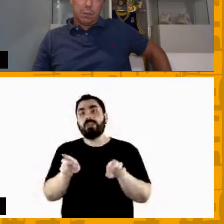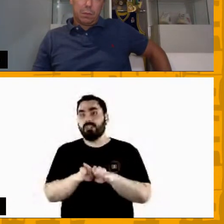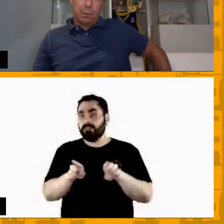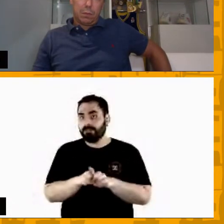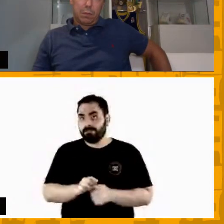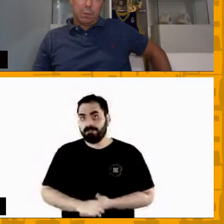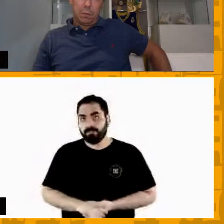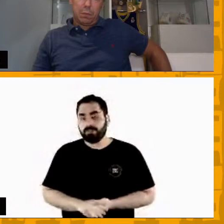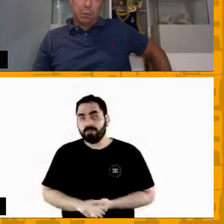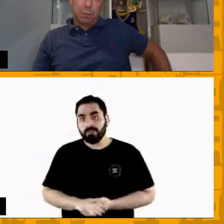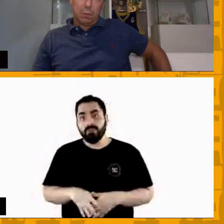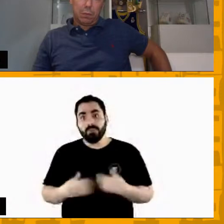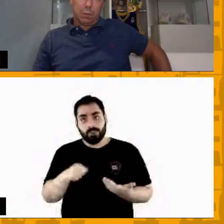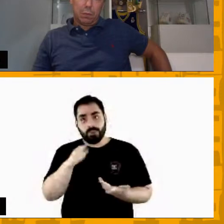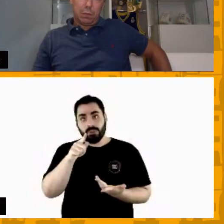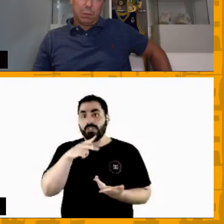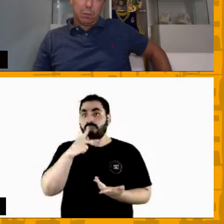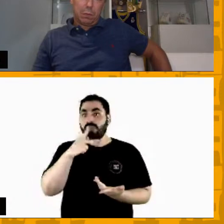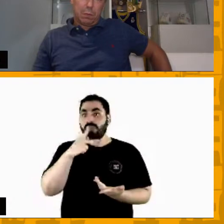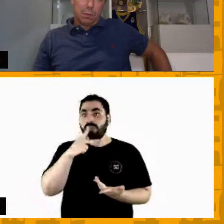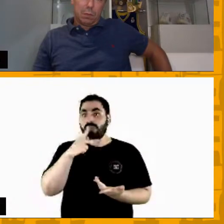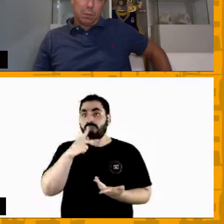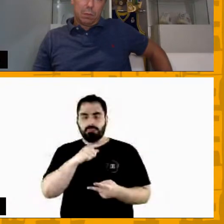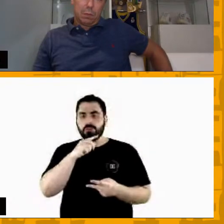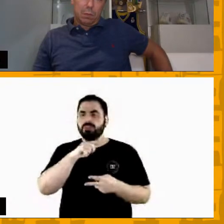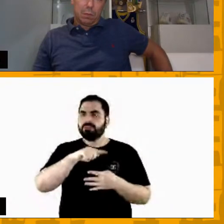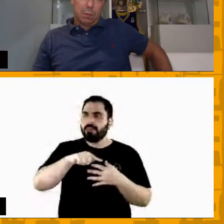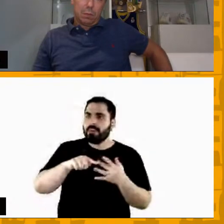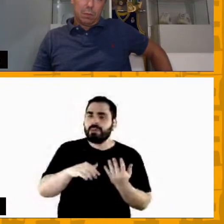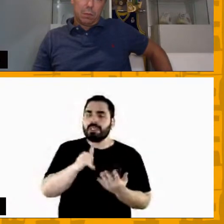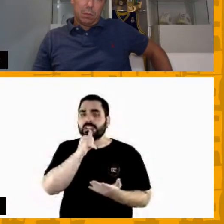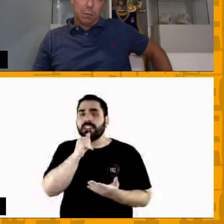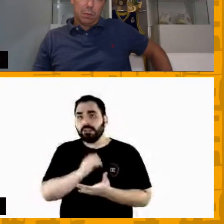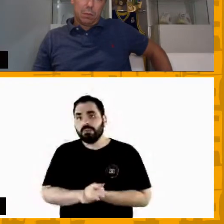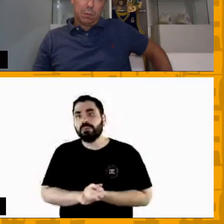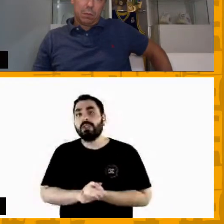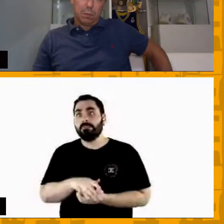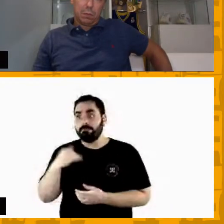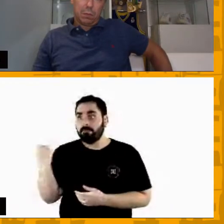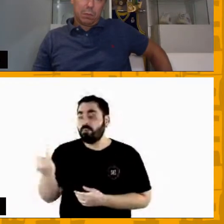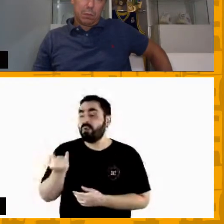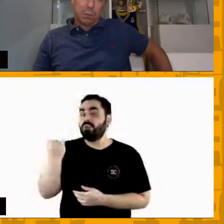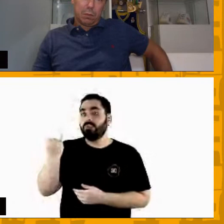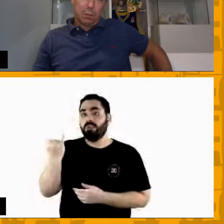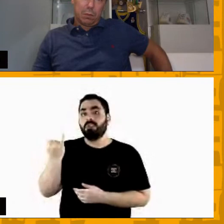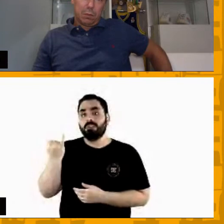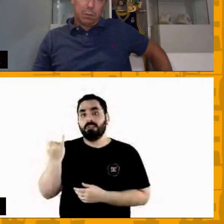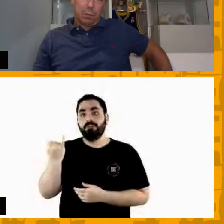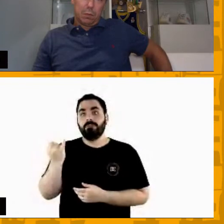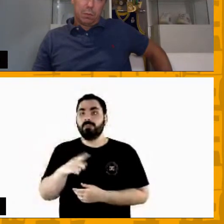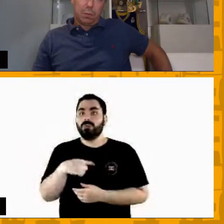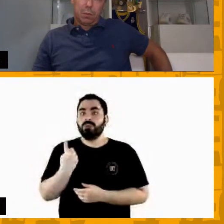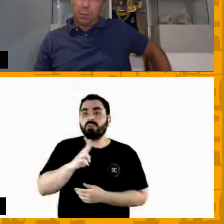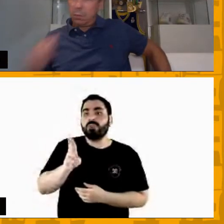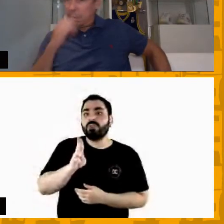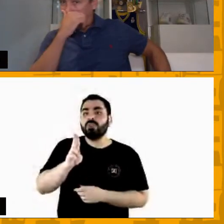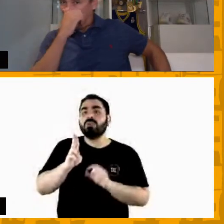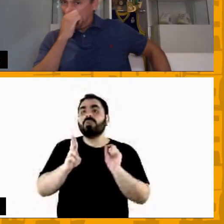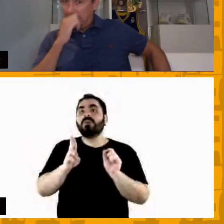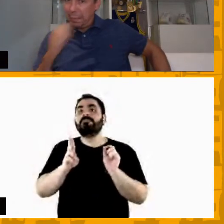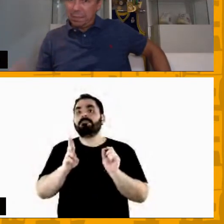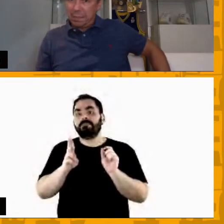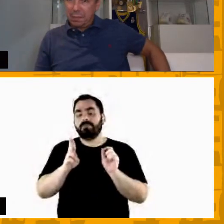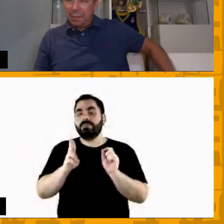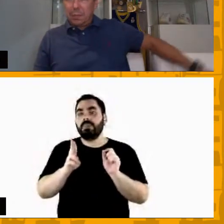alguns exemplos e é muito importante, a gente está no treinamento, a gente utiliza uma prancheta de